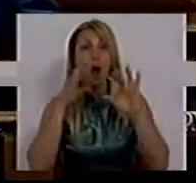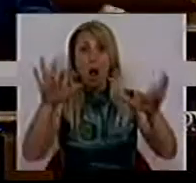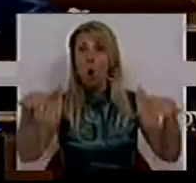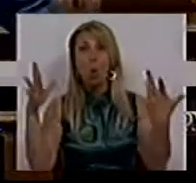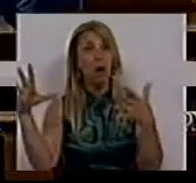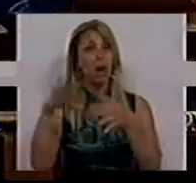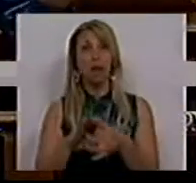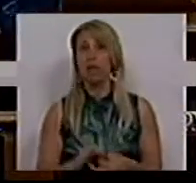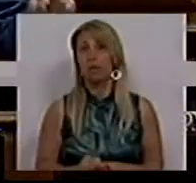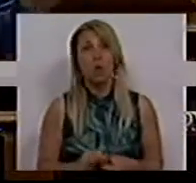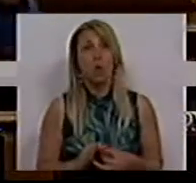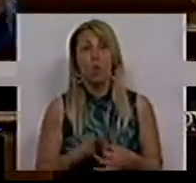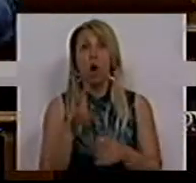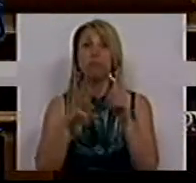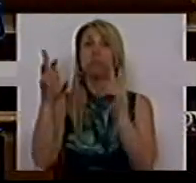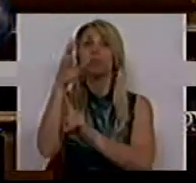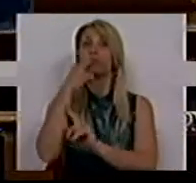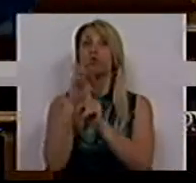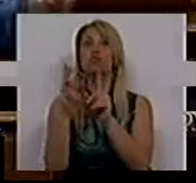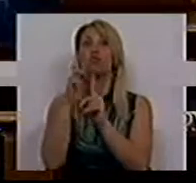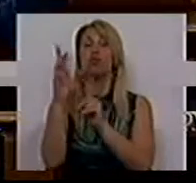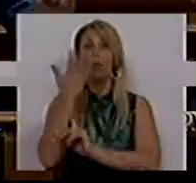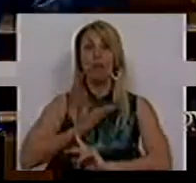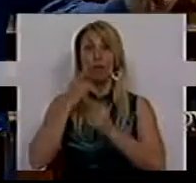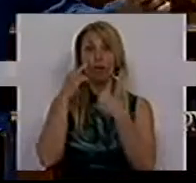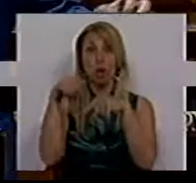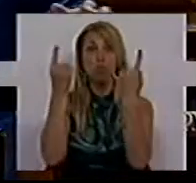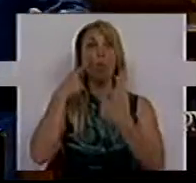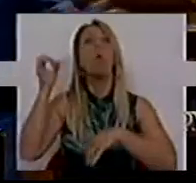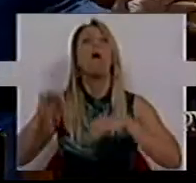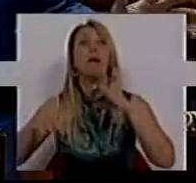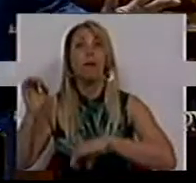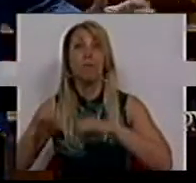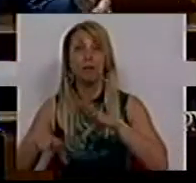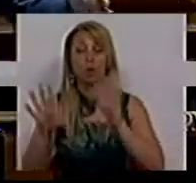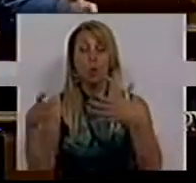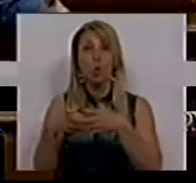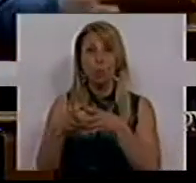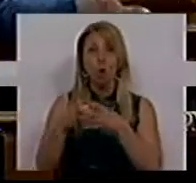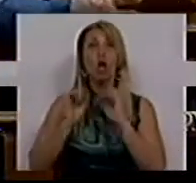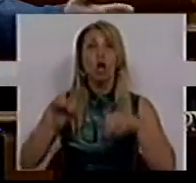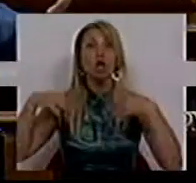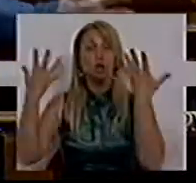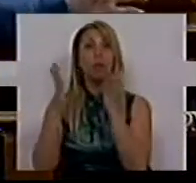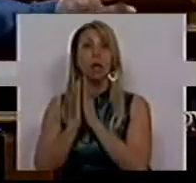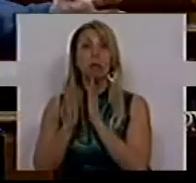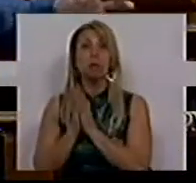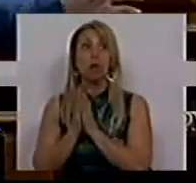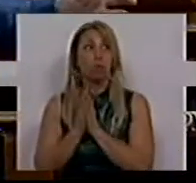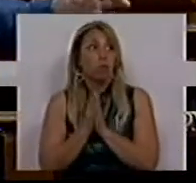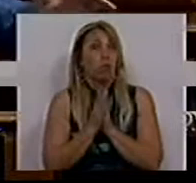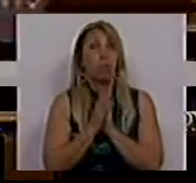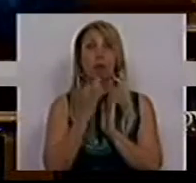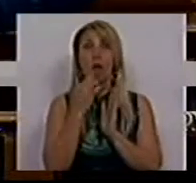ligação da subida dos juros da dívida pública com o se passa no Grupo Espírito Santo, é, por exemplo, negar a capa do Financial